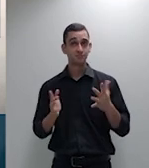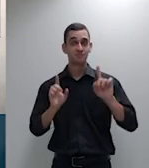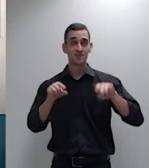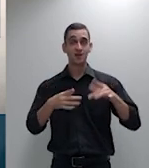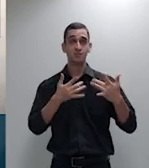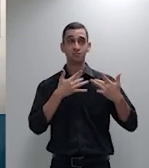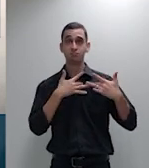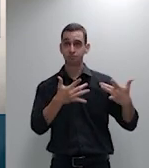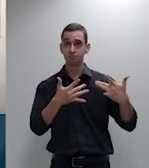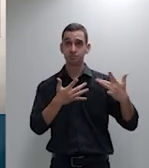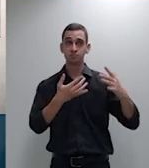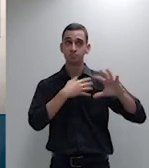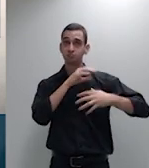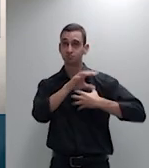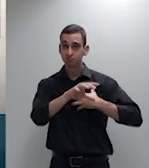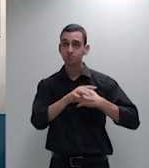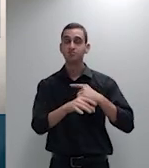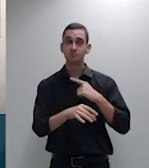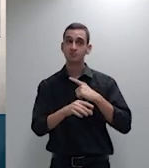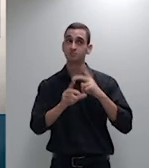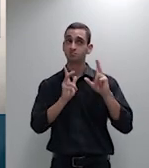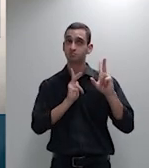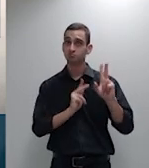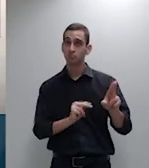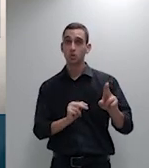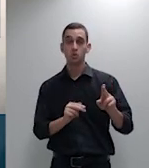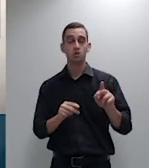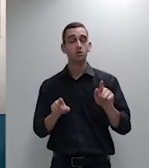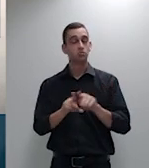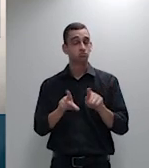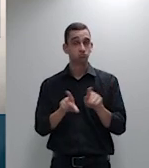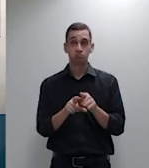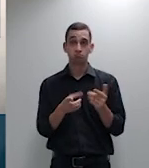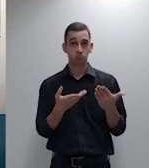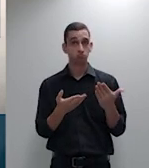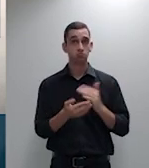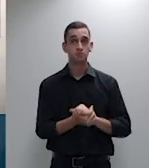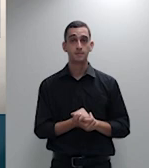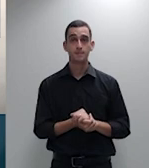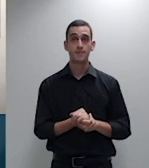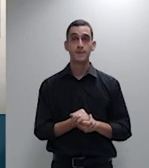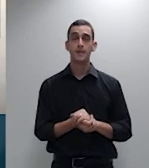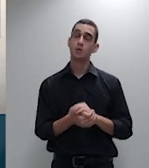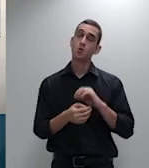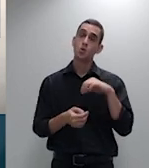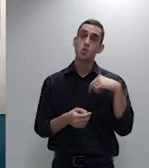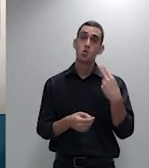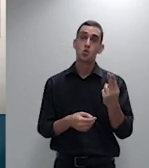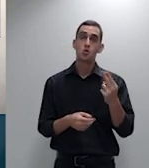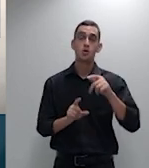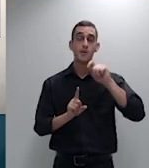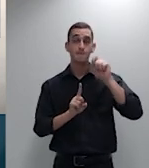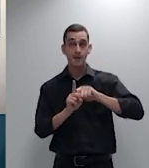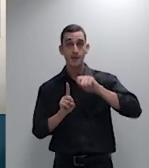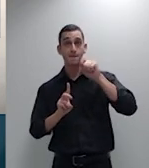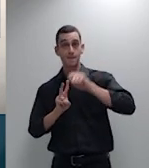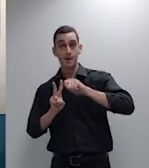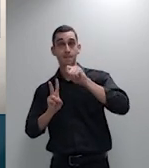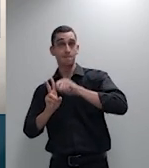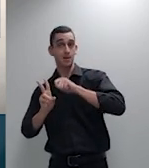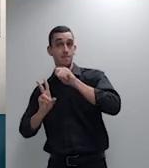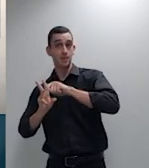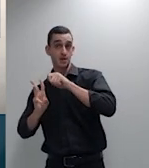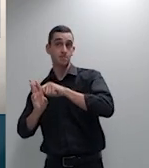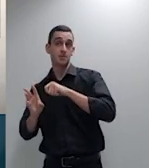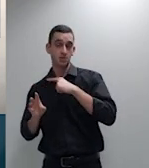estabelecendo assim subsídios cruzados as mensalidades dos mais jovens além de apesar